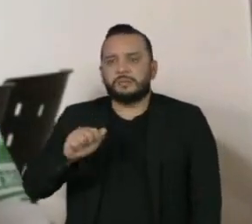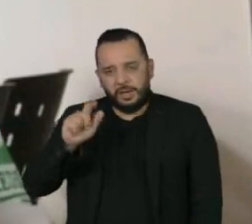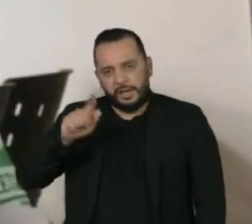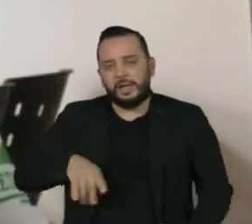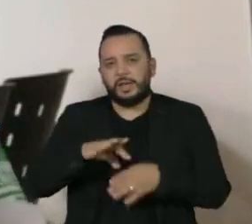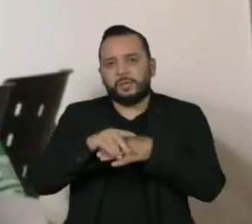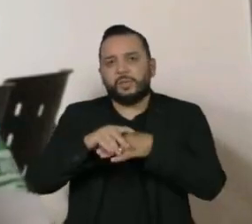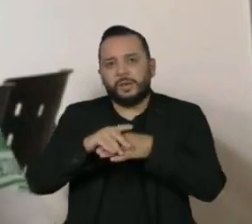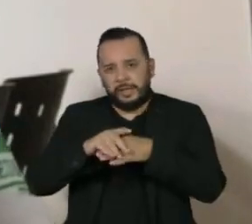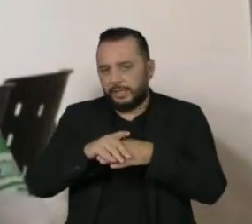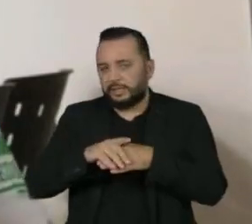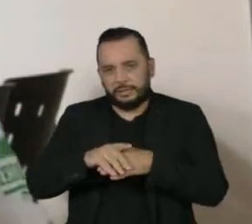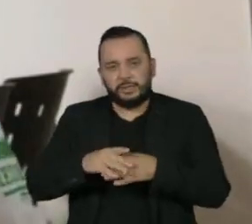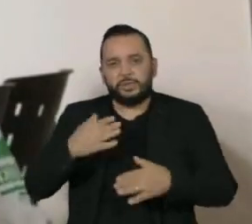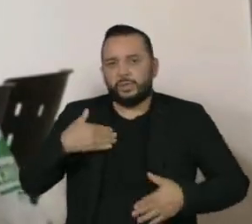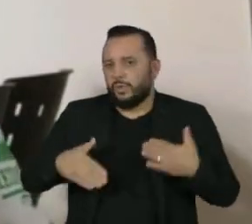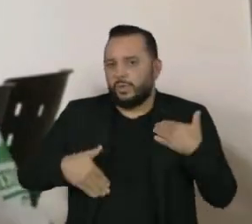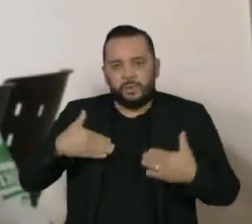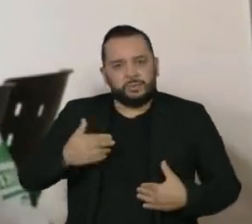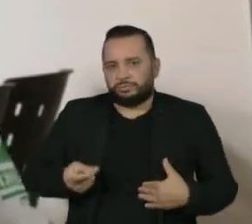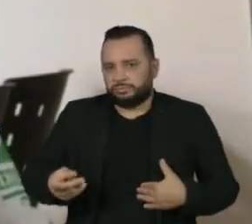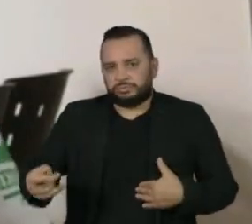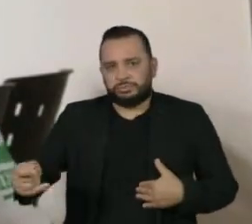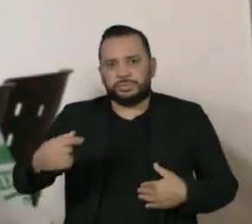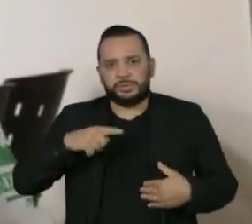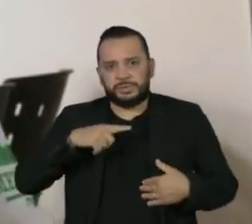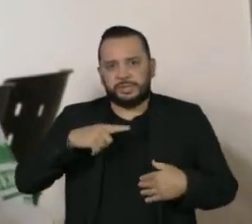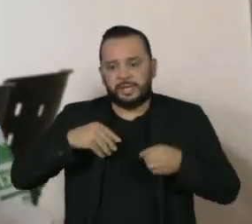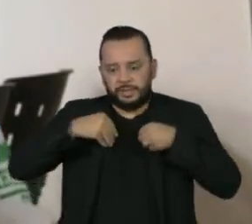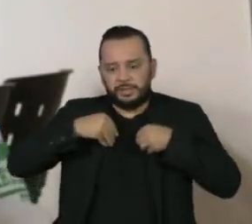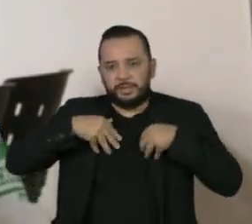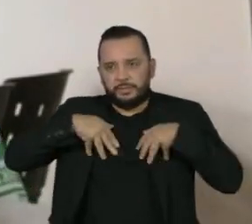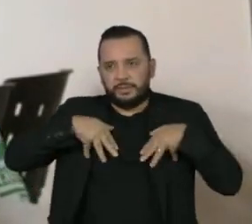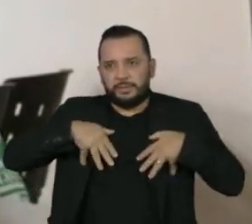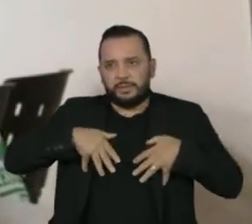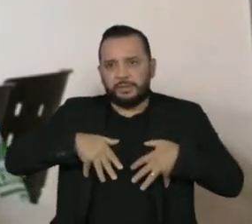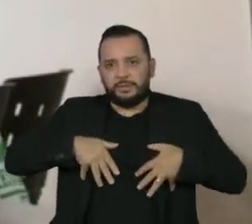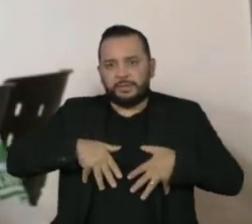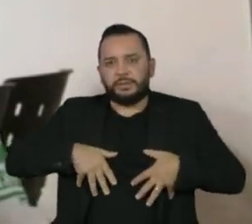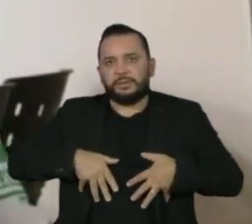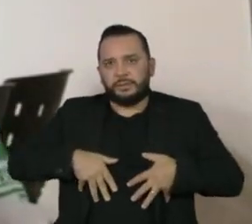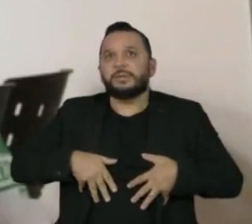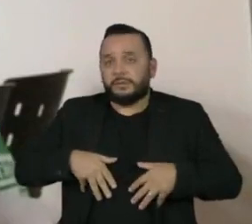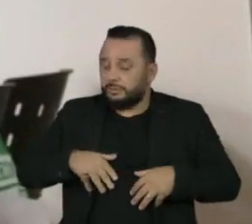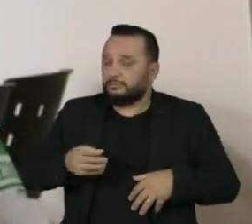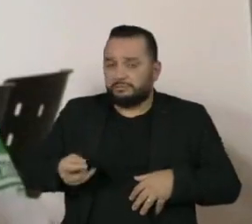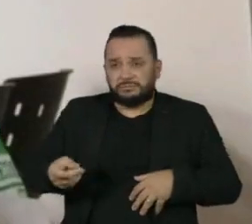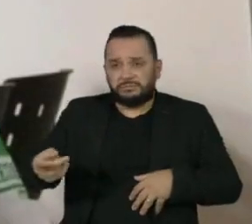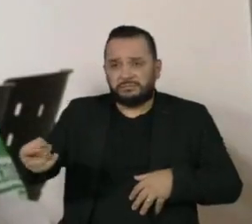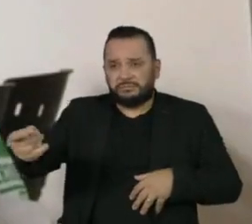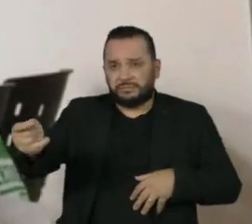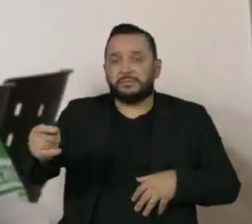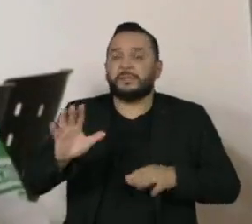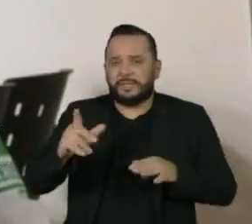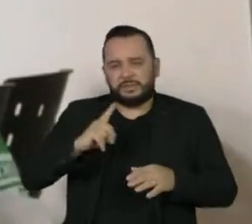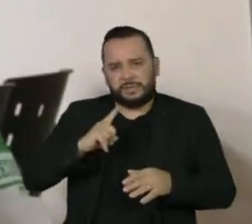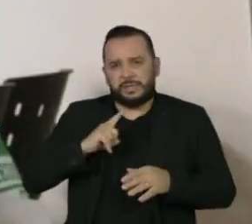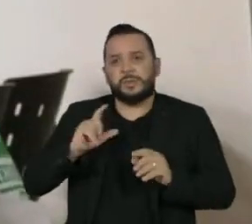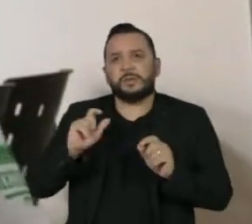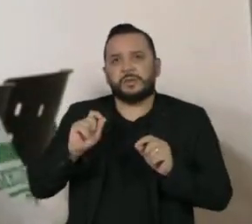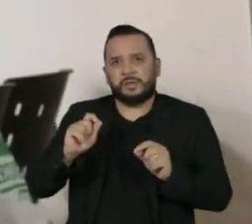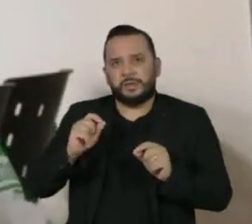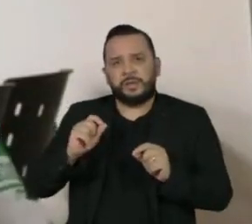inferiores. Então, reforçando, é uma doença crônica, ela tem várias etiologias, mas uma etiologia